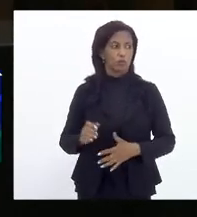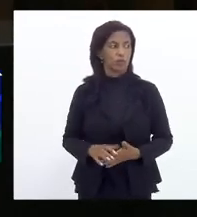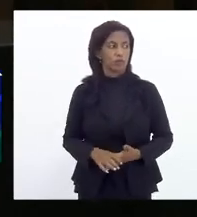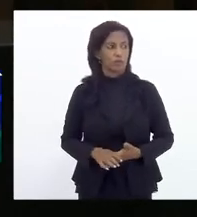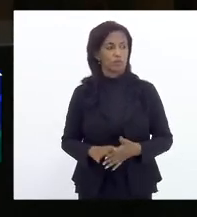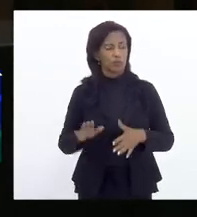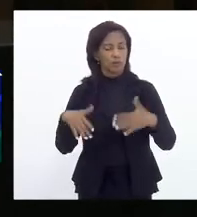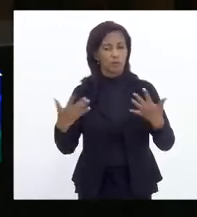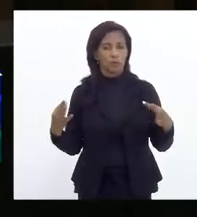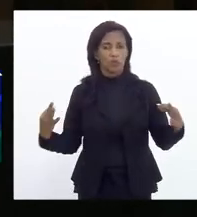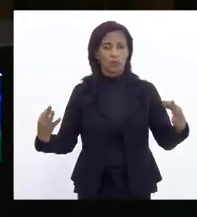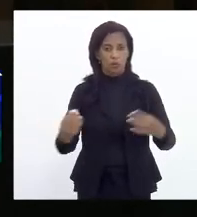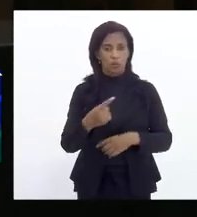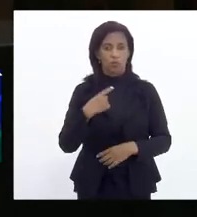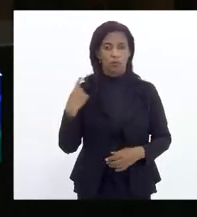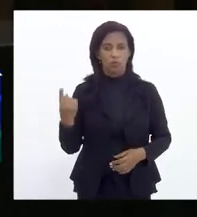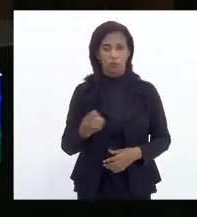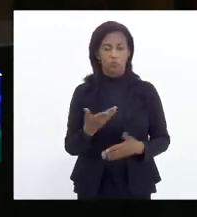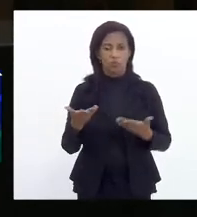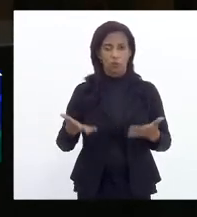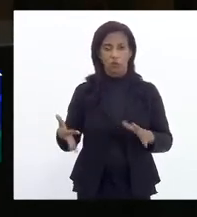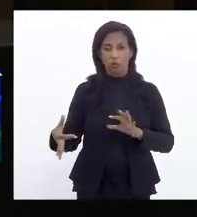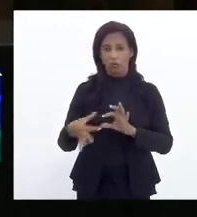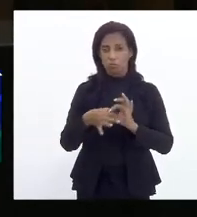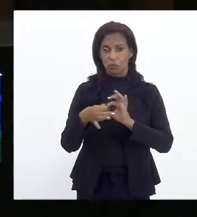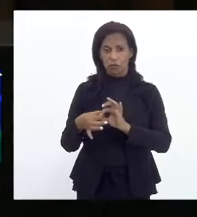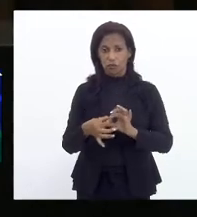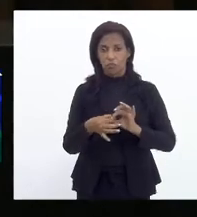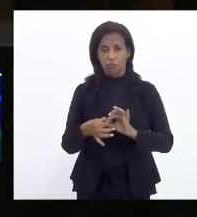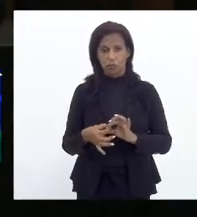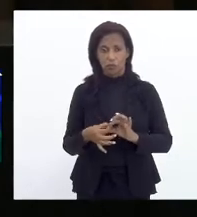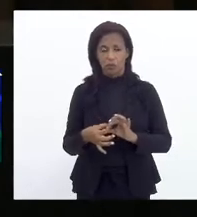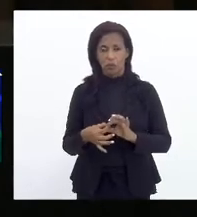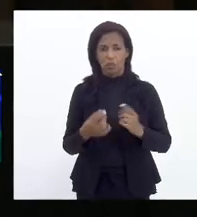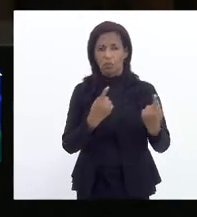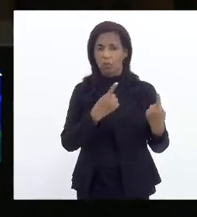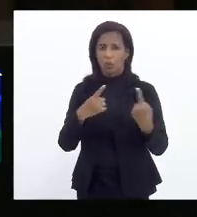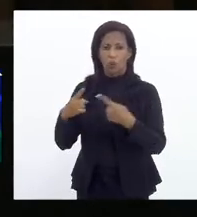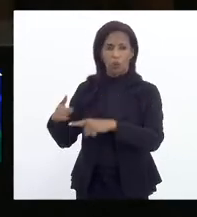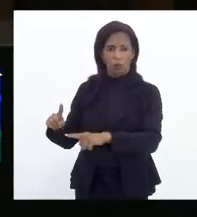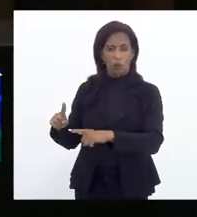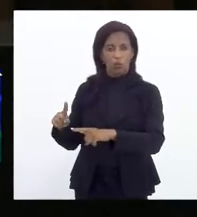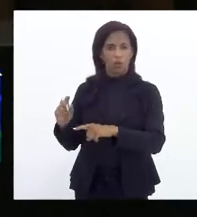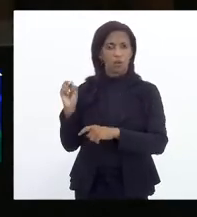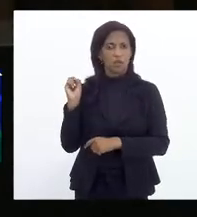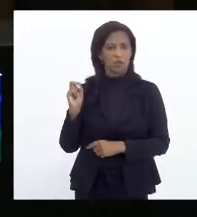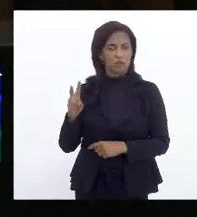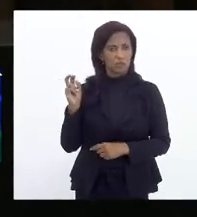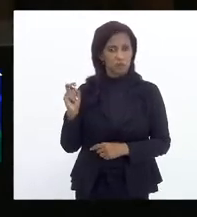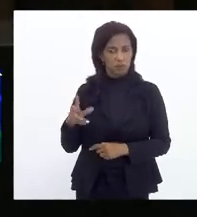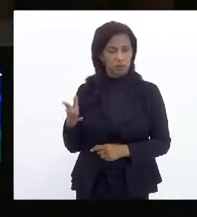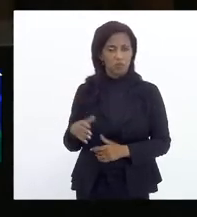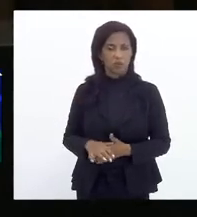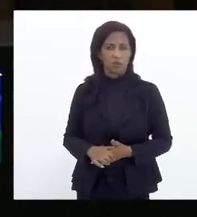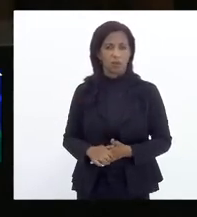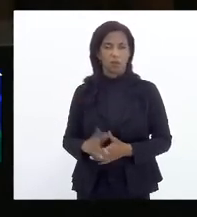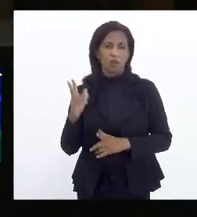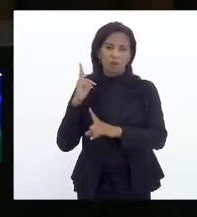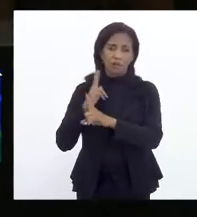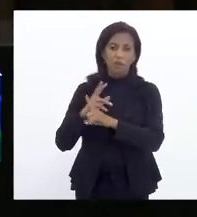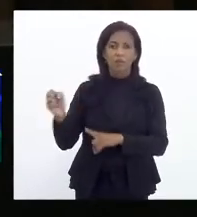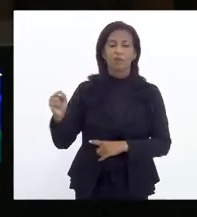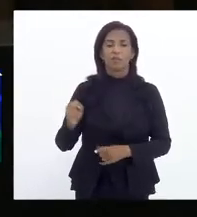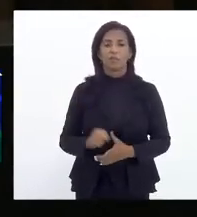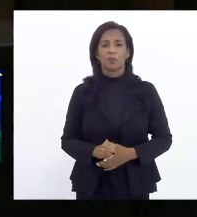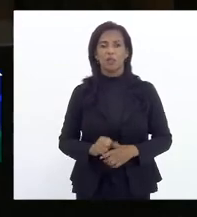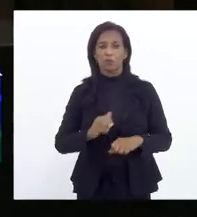enquanto todos nós estamos unidos para combater este vírus maldito para vencer